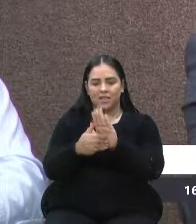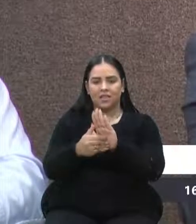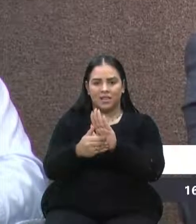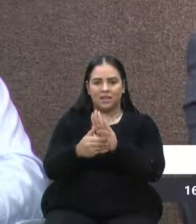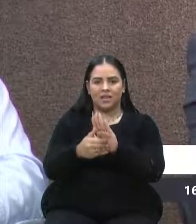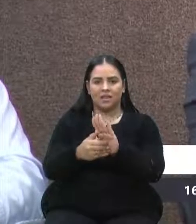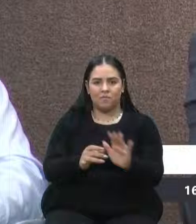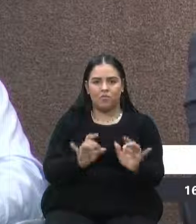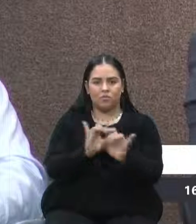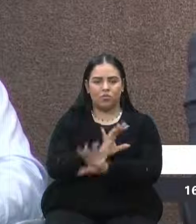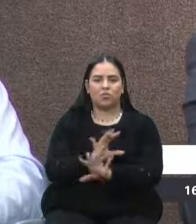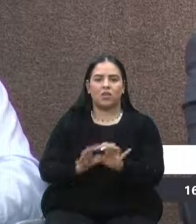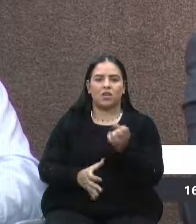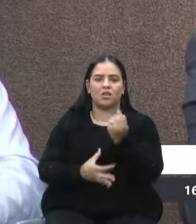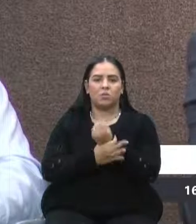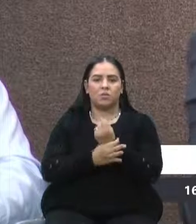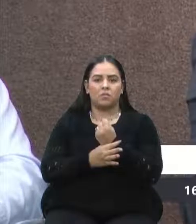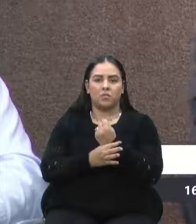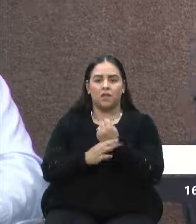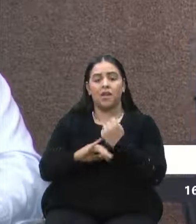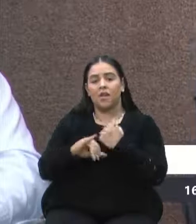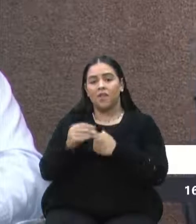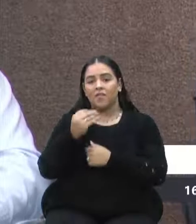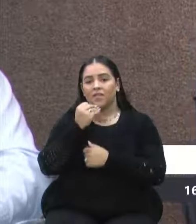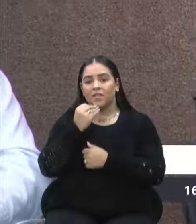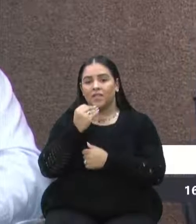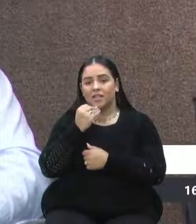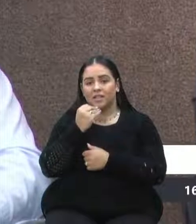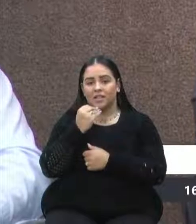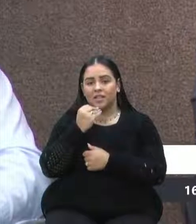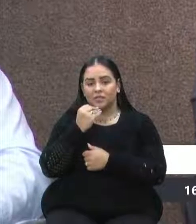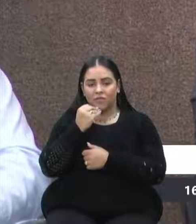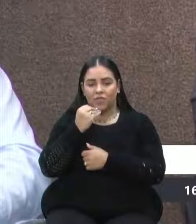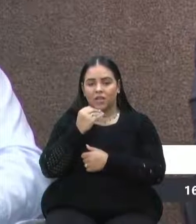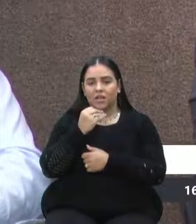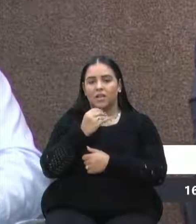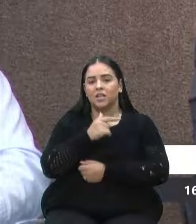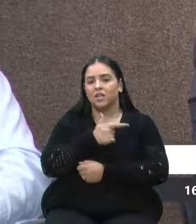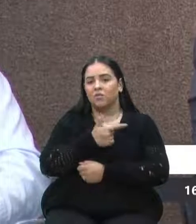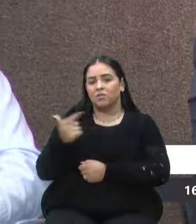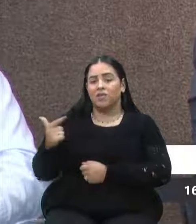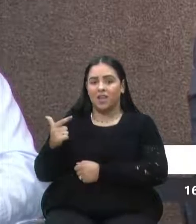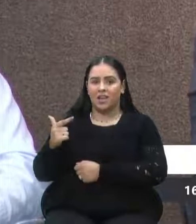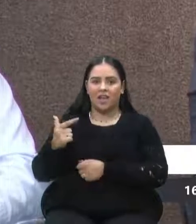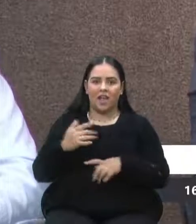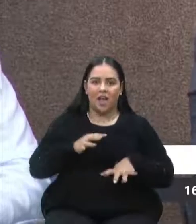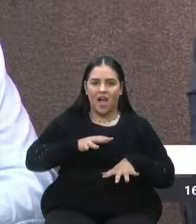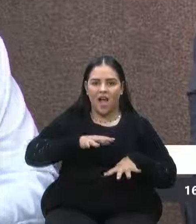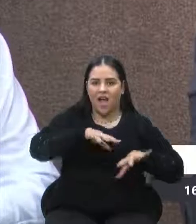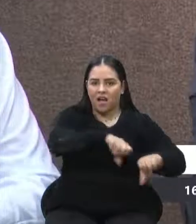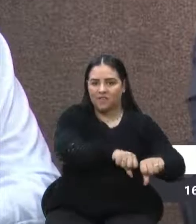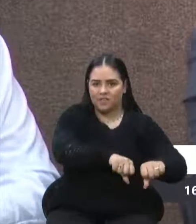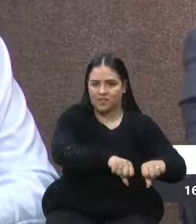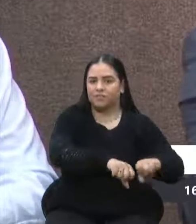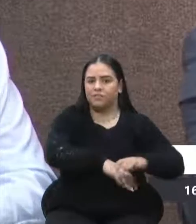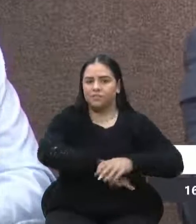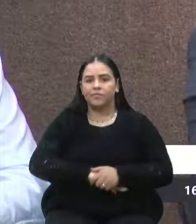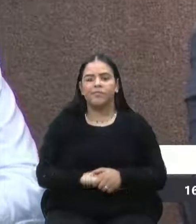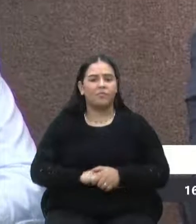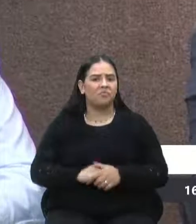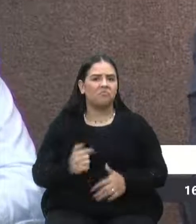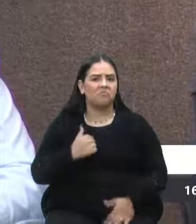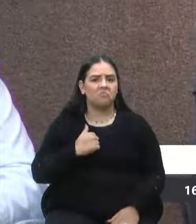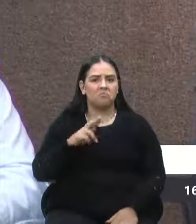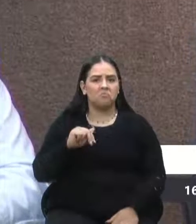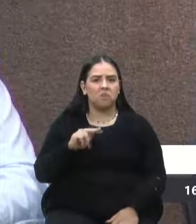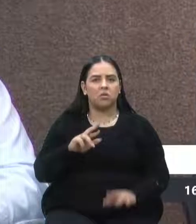segurança, para evitar invasões. Então, assim, não fiz mais nenhuma reunião